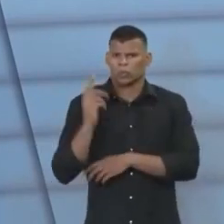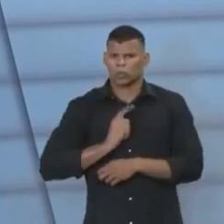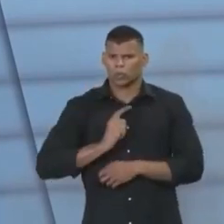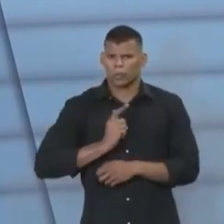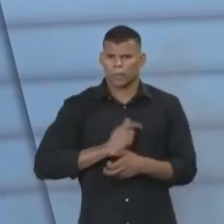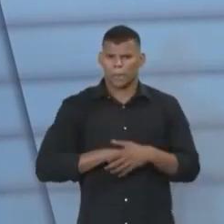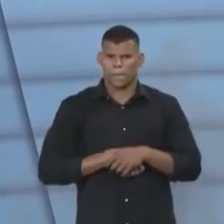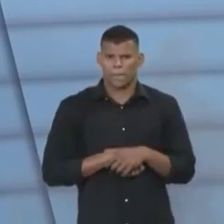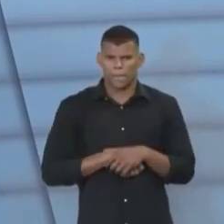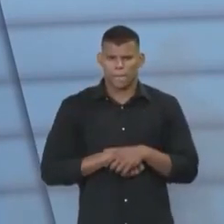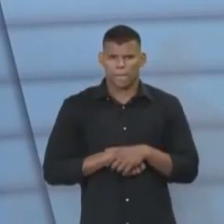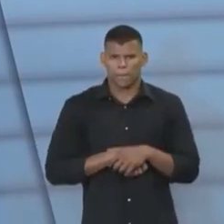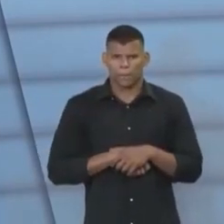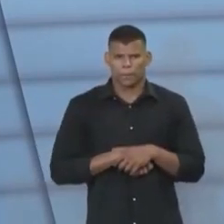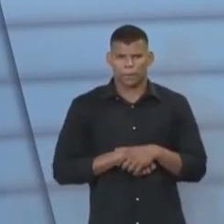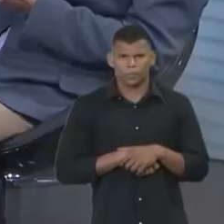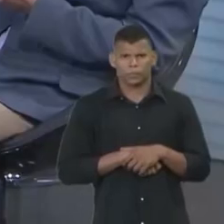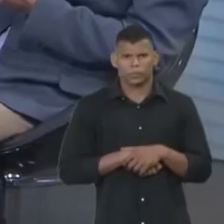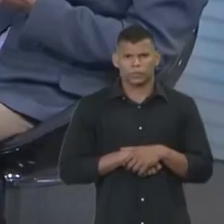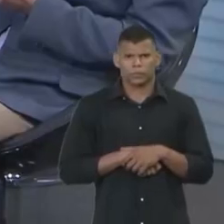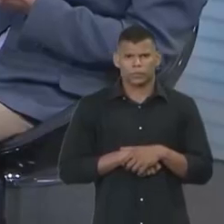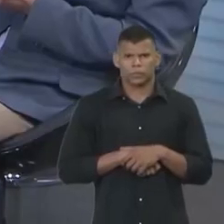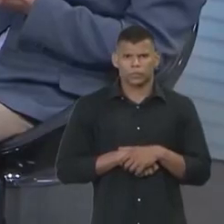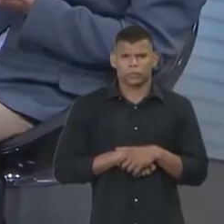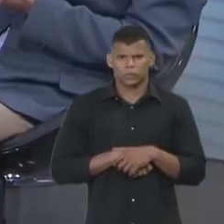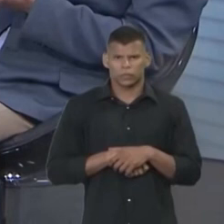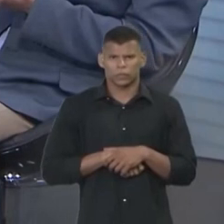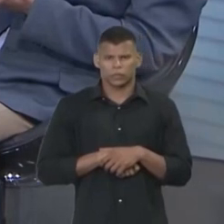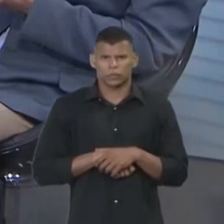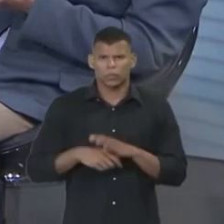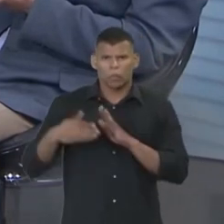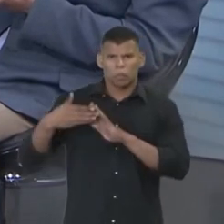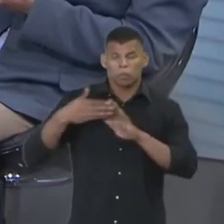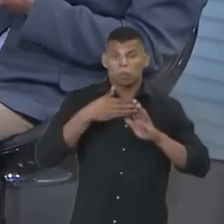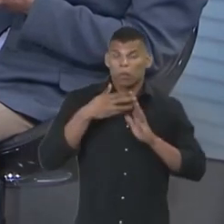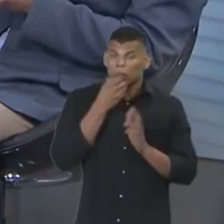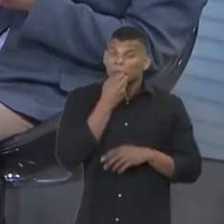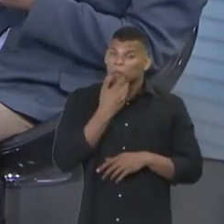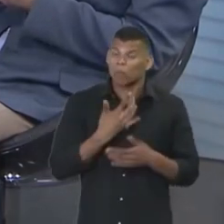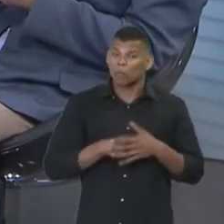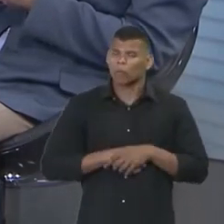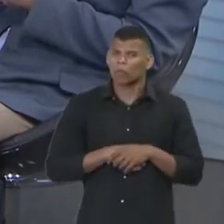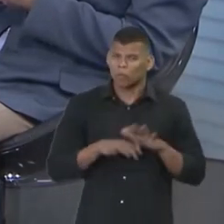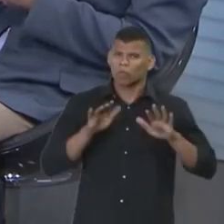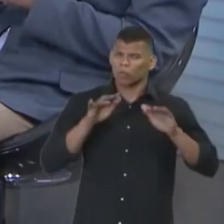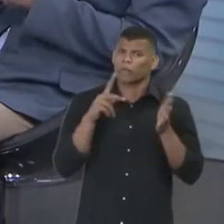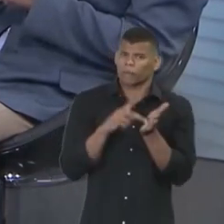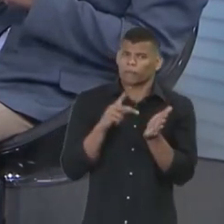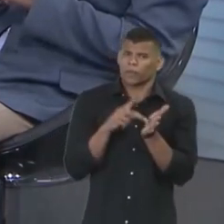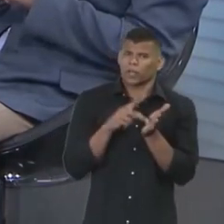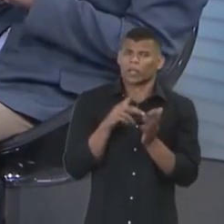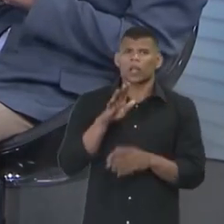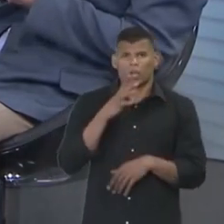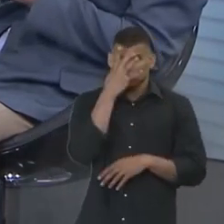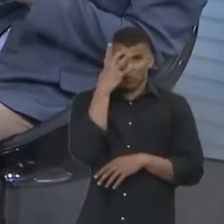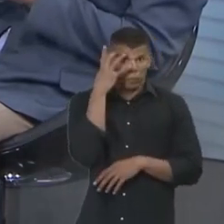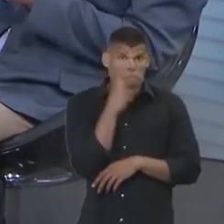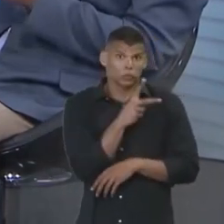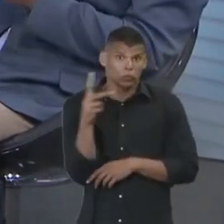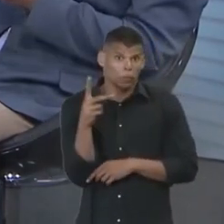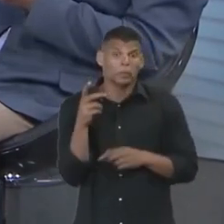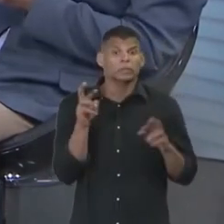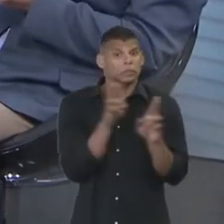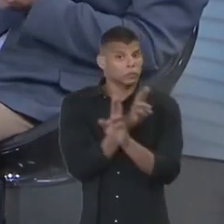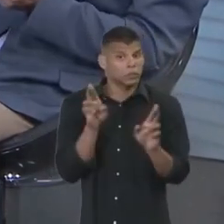com os presenciáveis. Dá uma boa pauta, porque, doutora, a aridez nesse campo é um negócio impressionante.